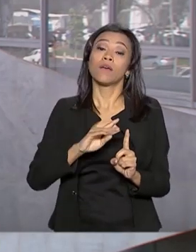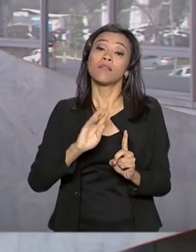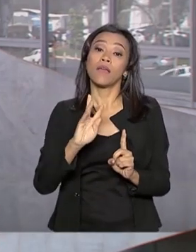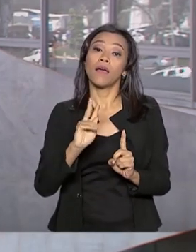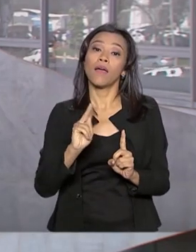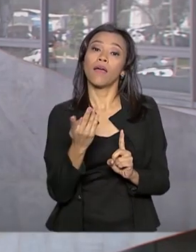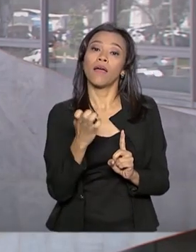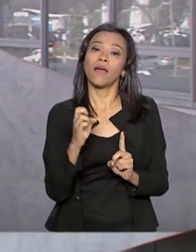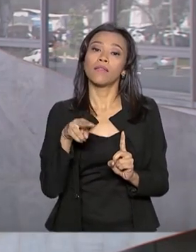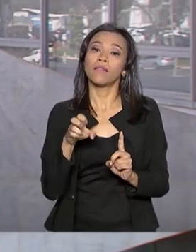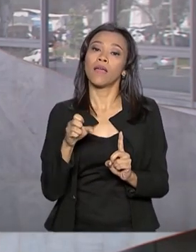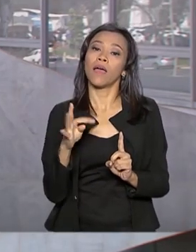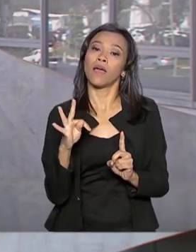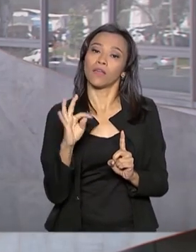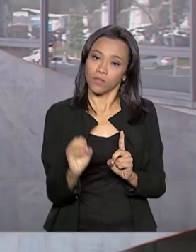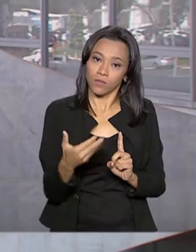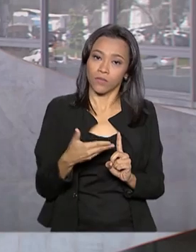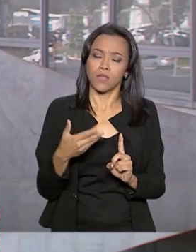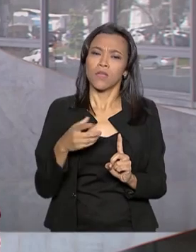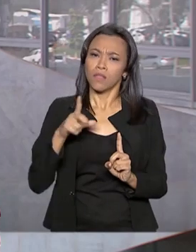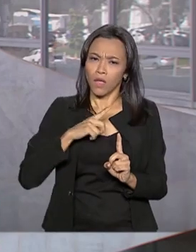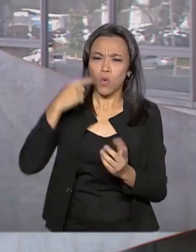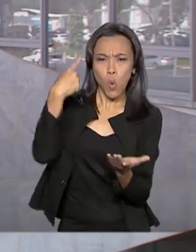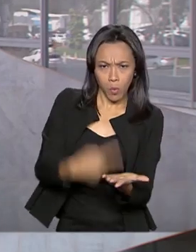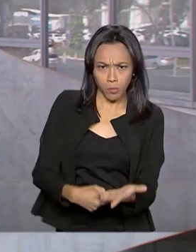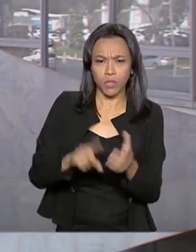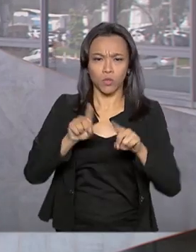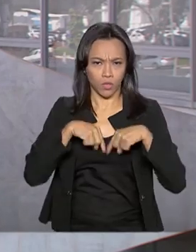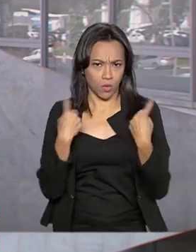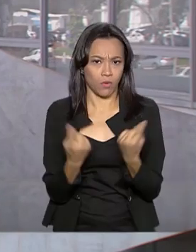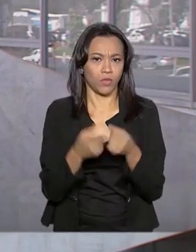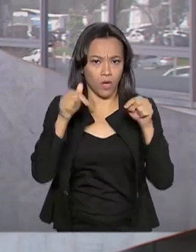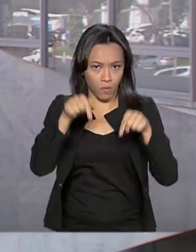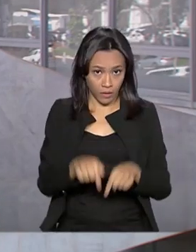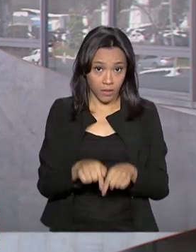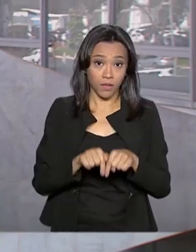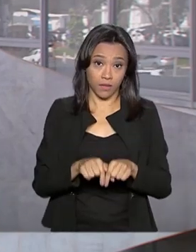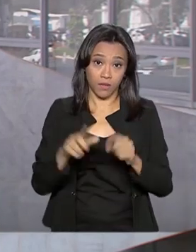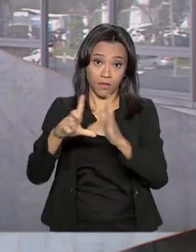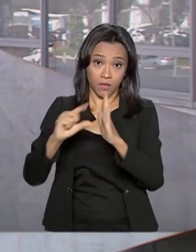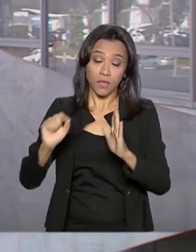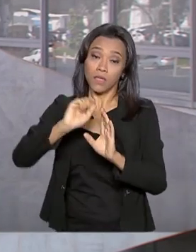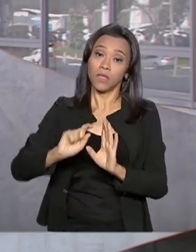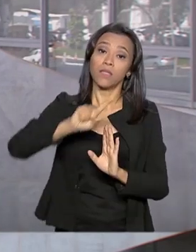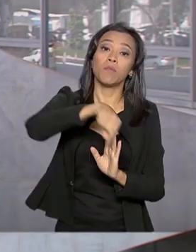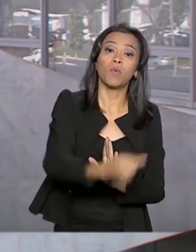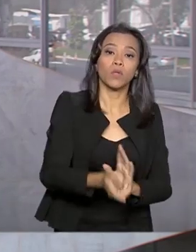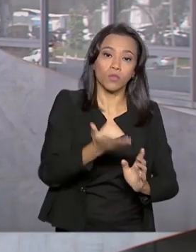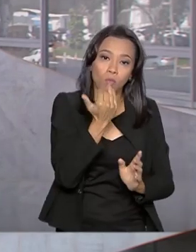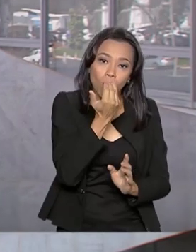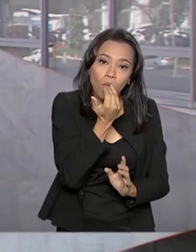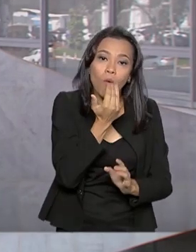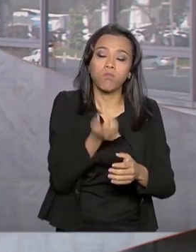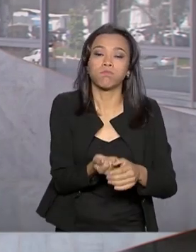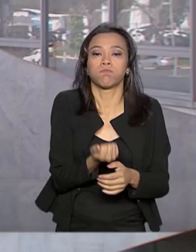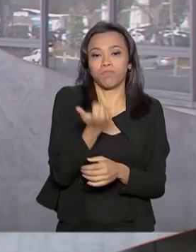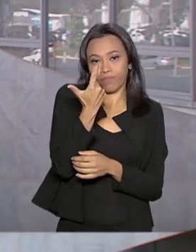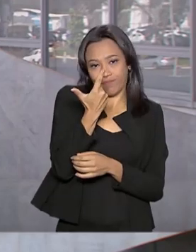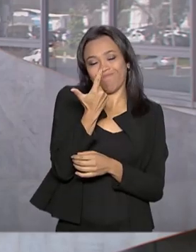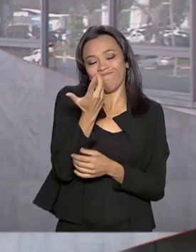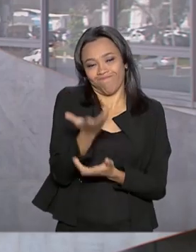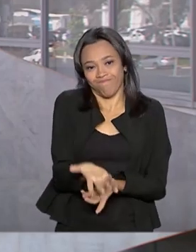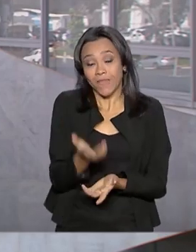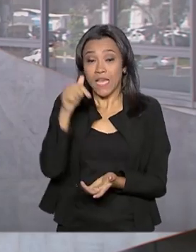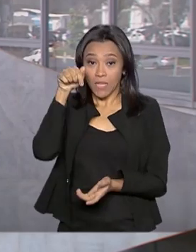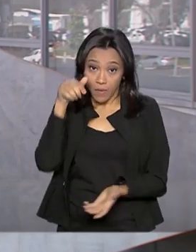Na agenda, uma reunião aqui no Palácio do Planalto e também um almoço no Itamaraty. E olha, Carla, esse